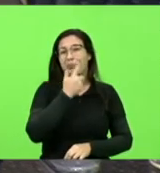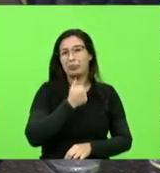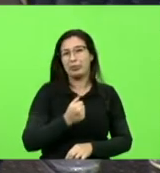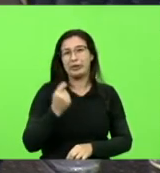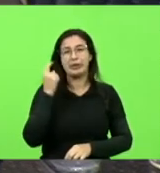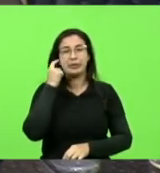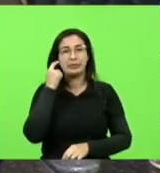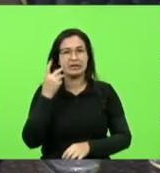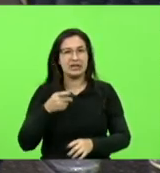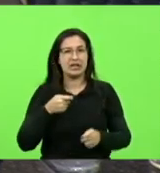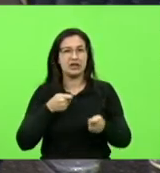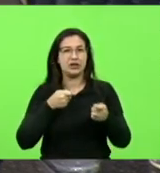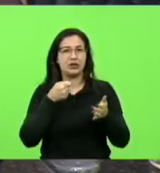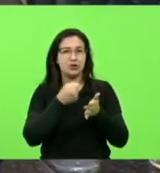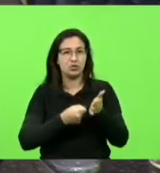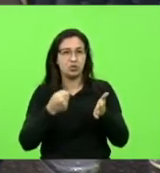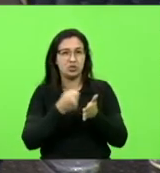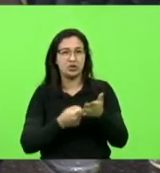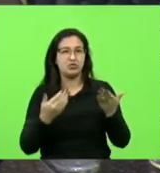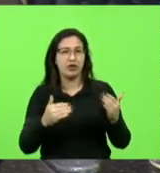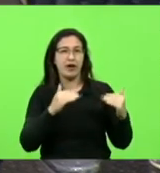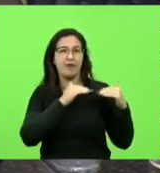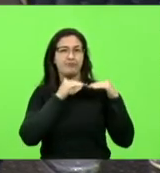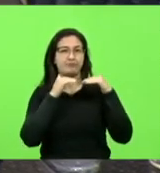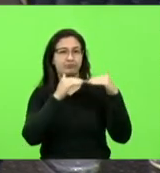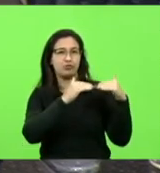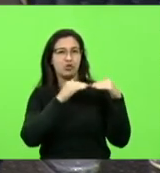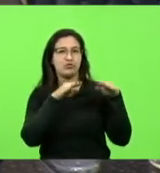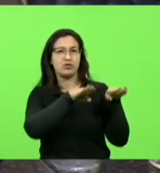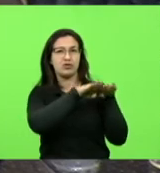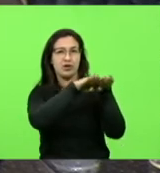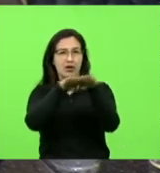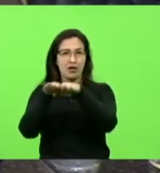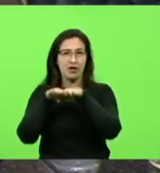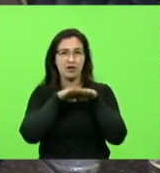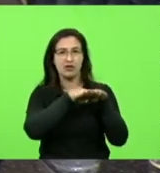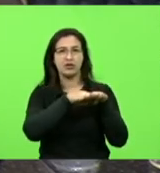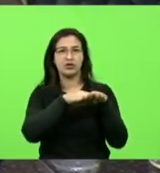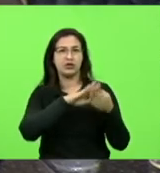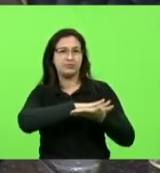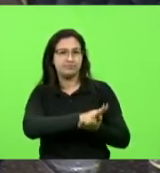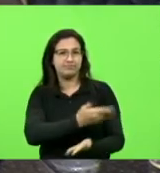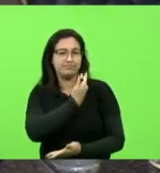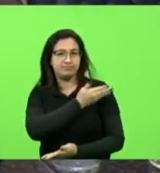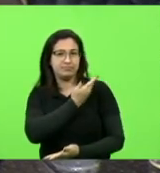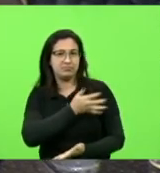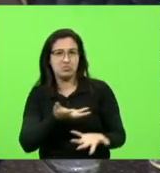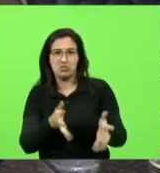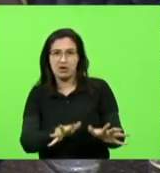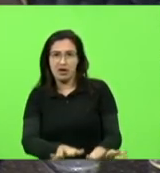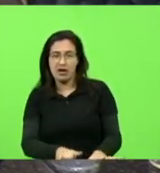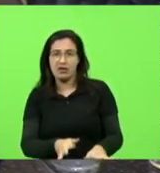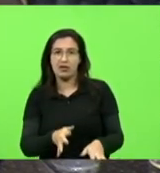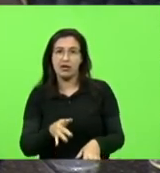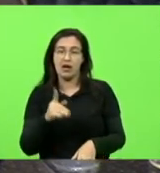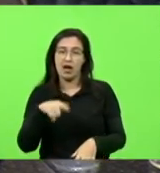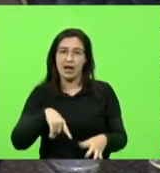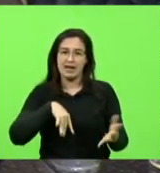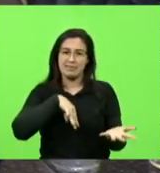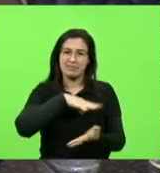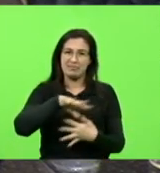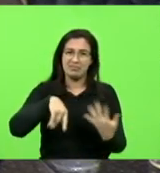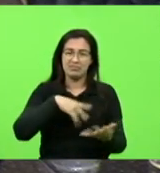eles estão lutando por igualdade ou contra preconceito, que não consegue enxergar que é a destruição da família.